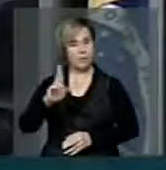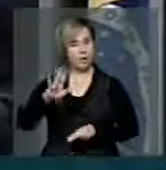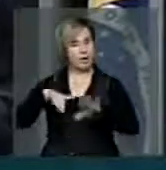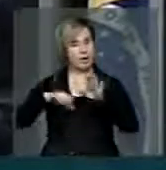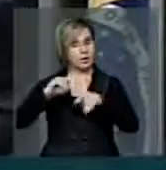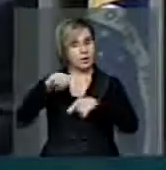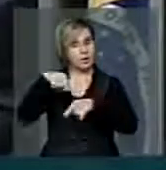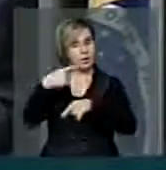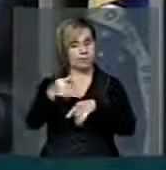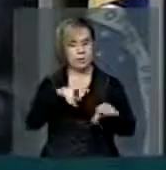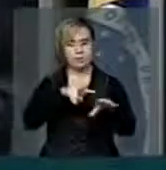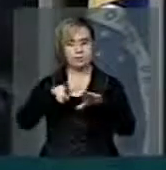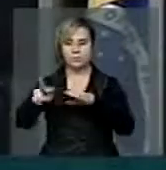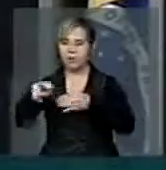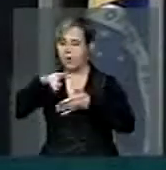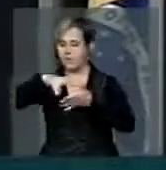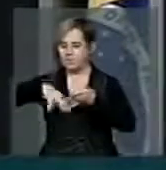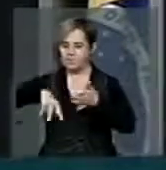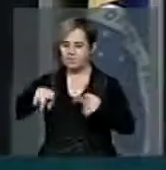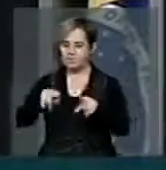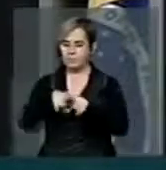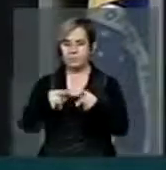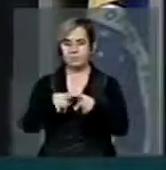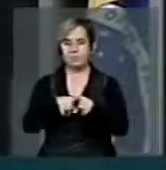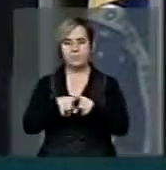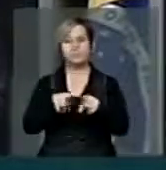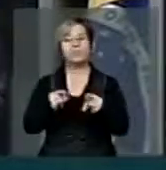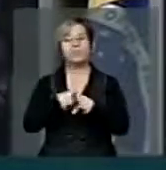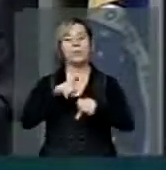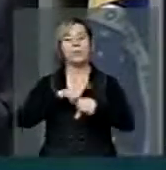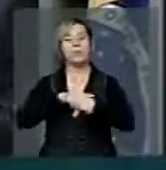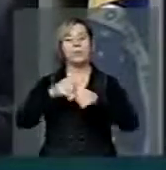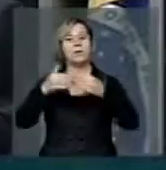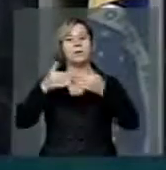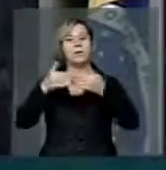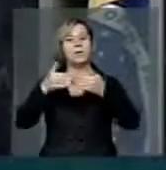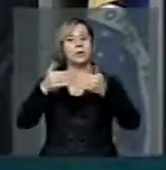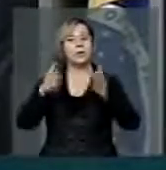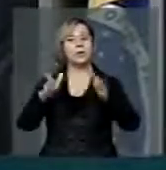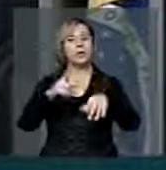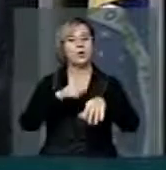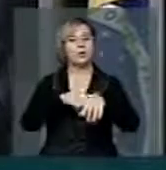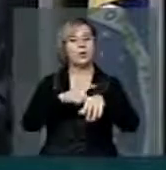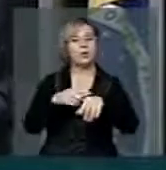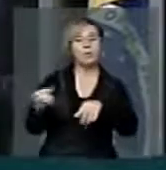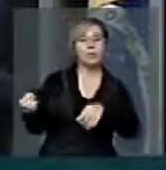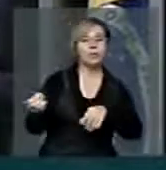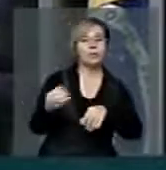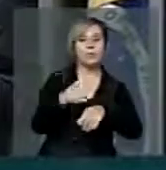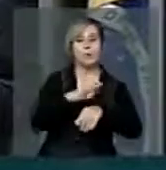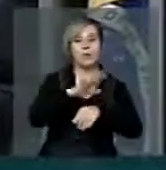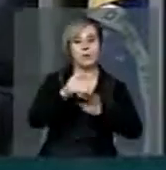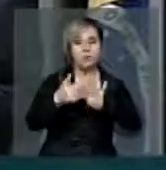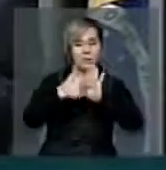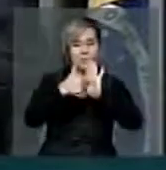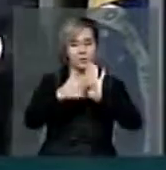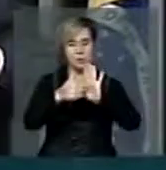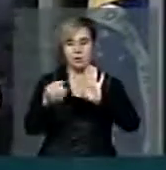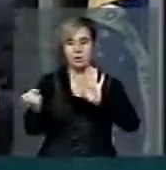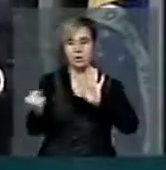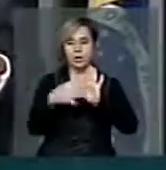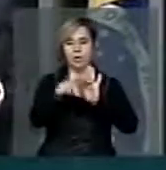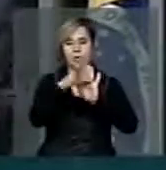Além de ter aberto um novo prazo para apresentação de novas emendas. Eu fico muito feliz